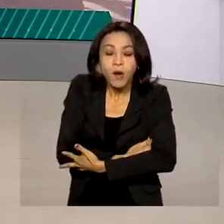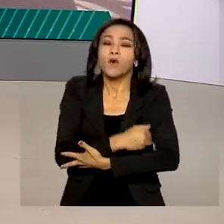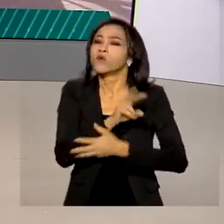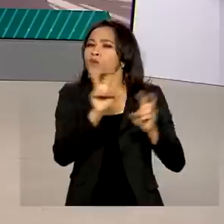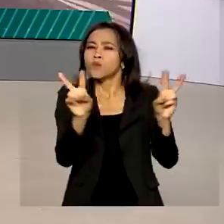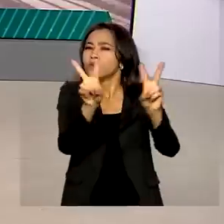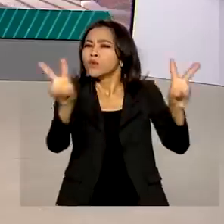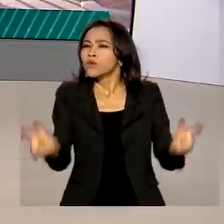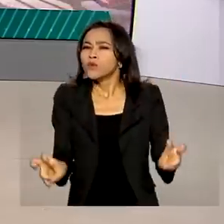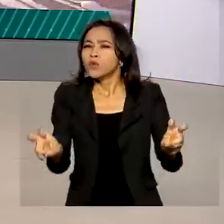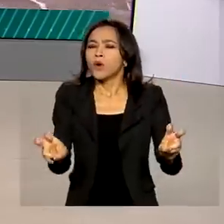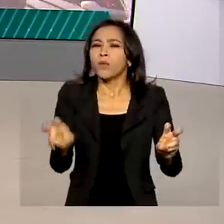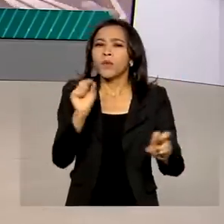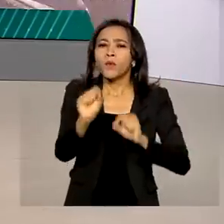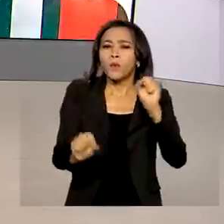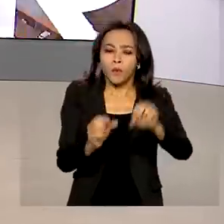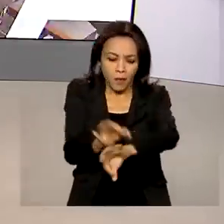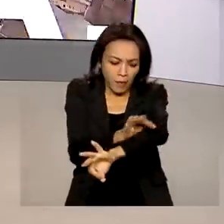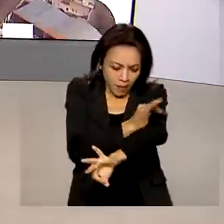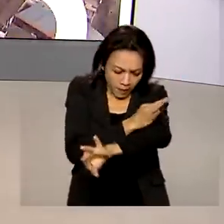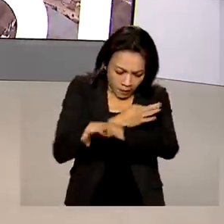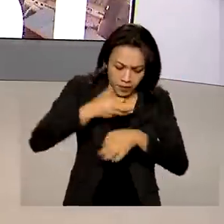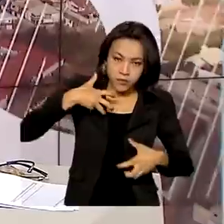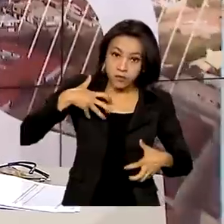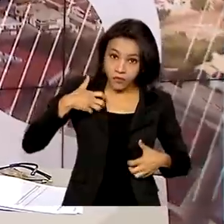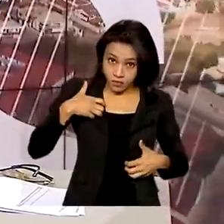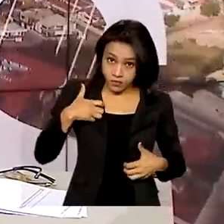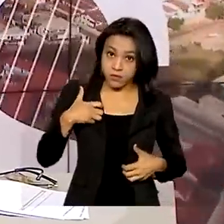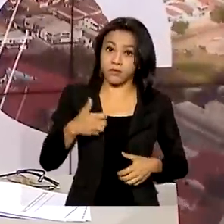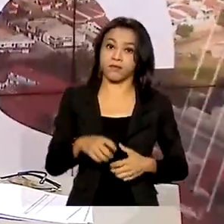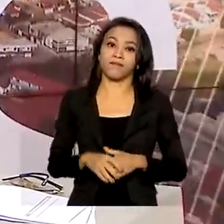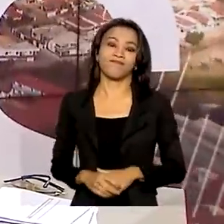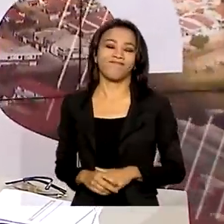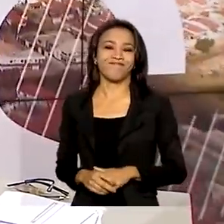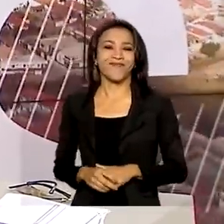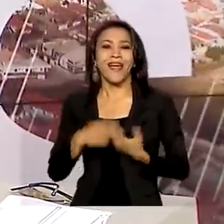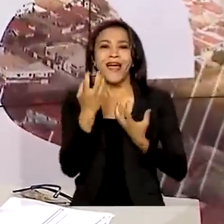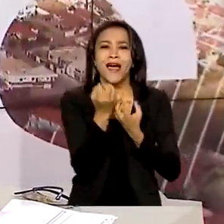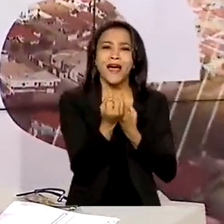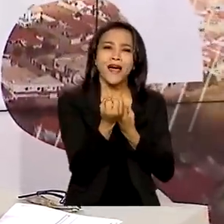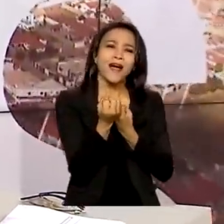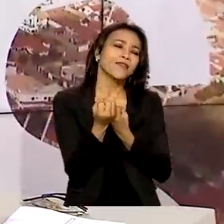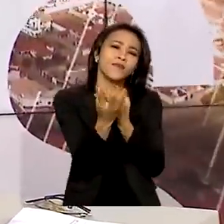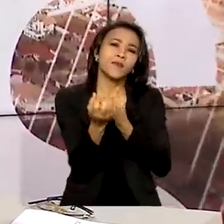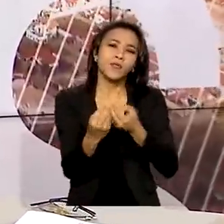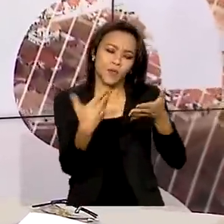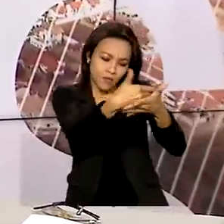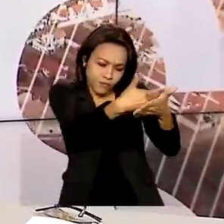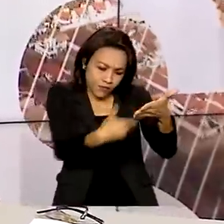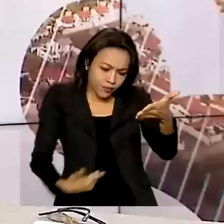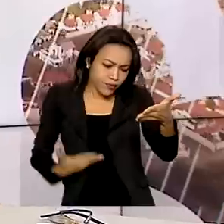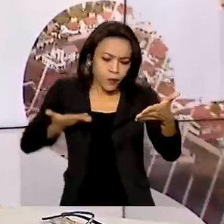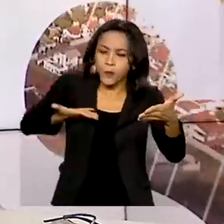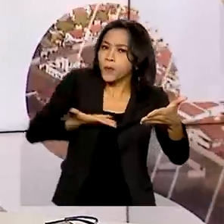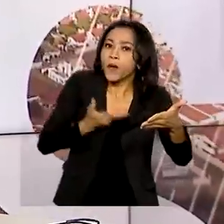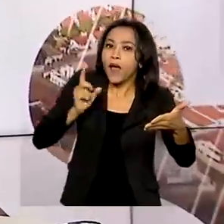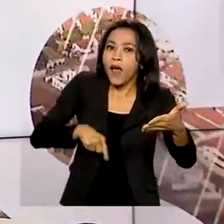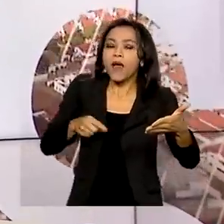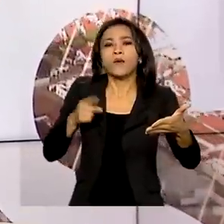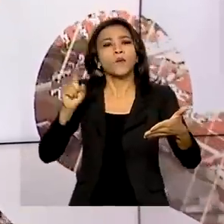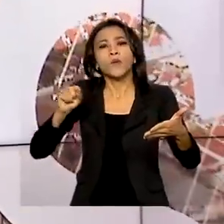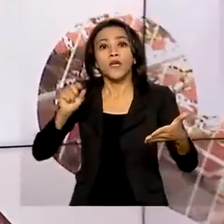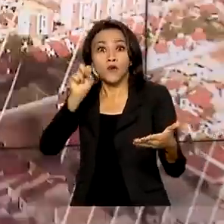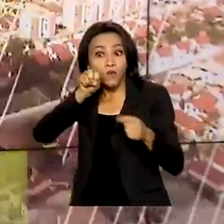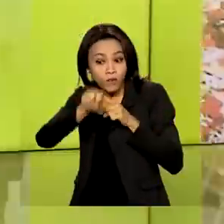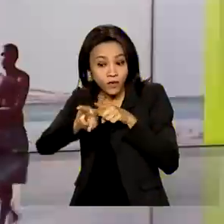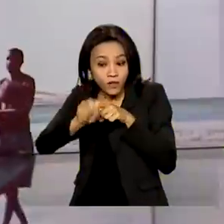relação à infecção pela varíola dos macacos. As indicações são baseadas no conhecimento de que o vírus